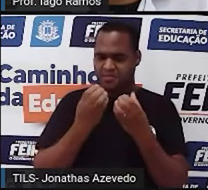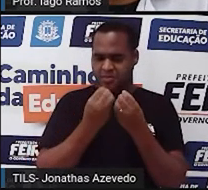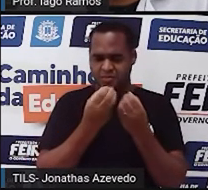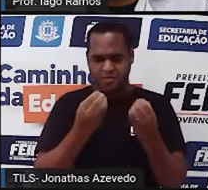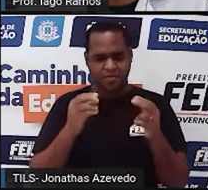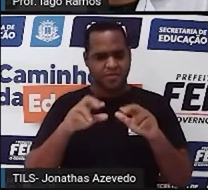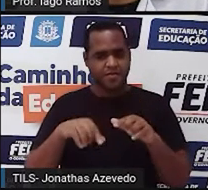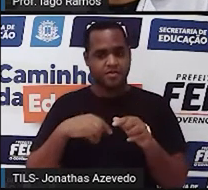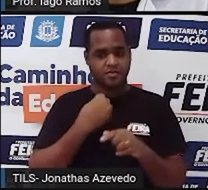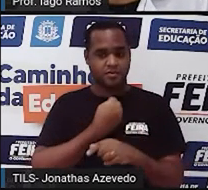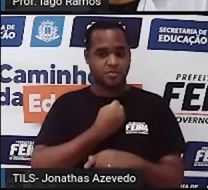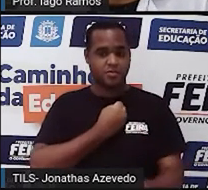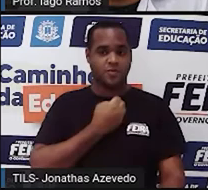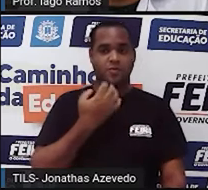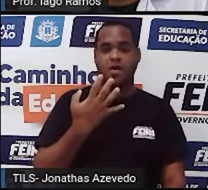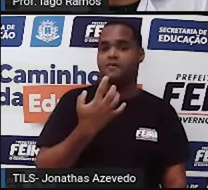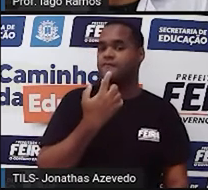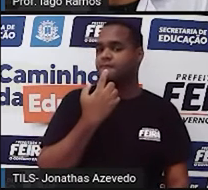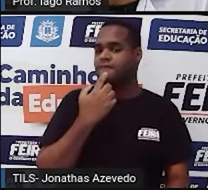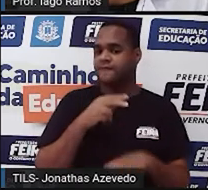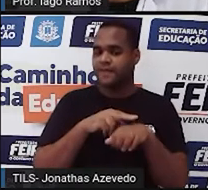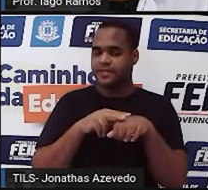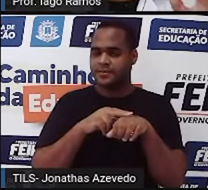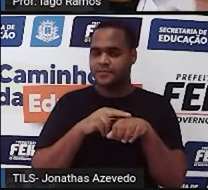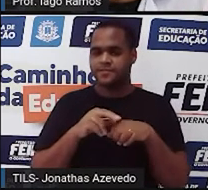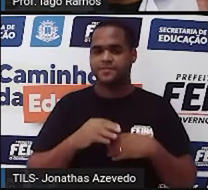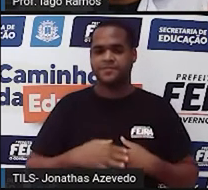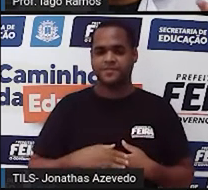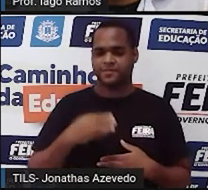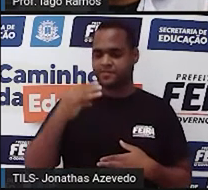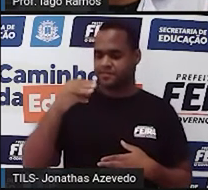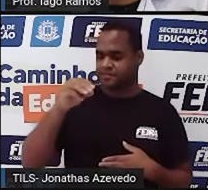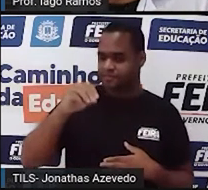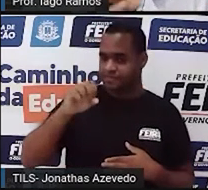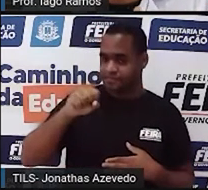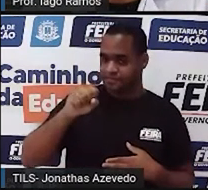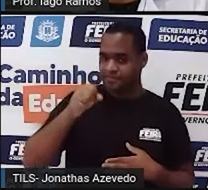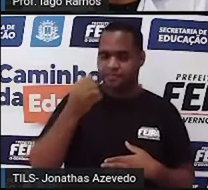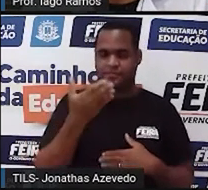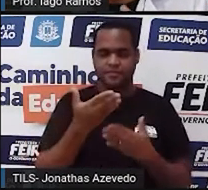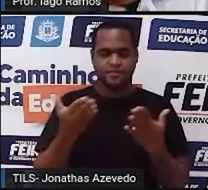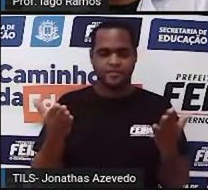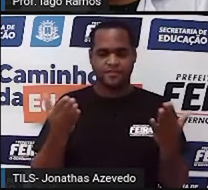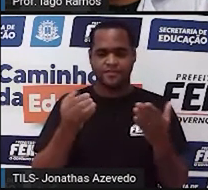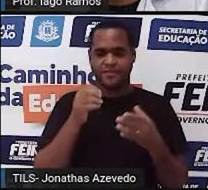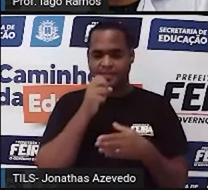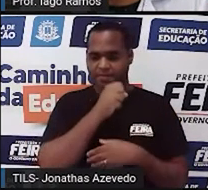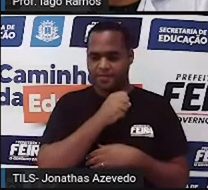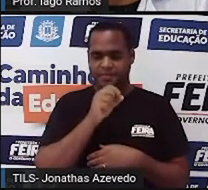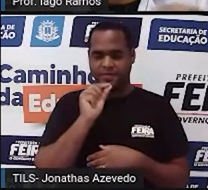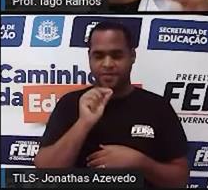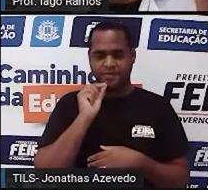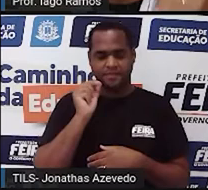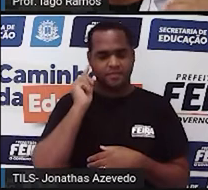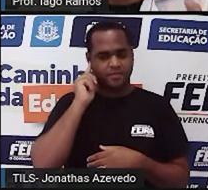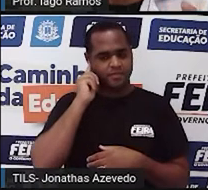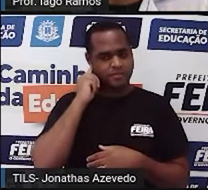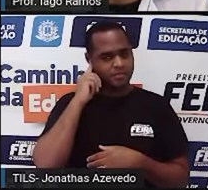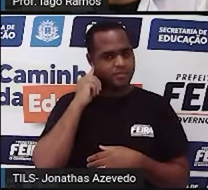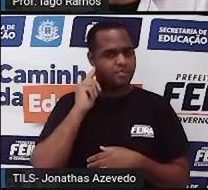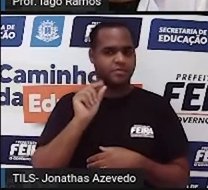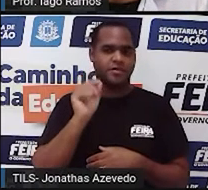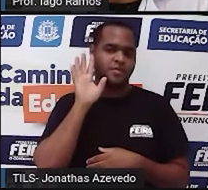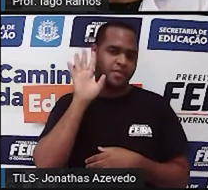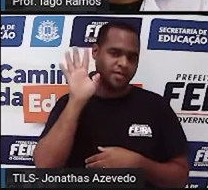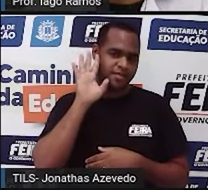Número 4 em verde, tá bom? 30 segundos para você pensar rapidinho sobre isso e ver,